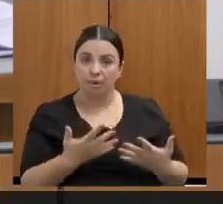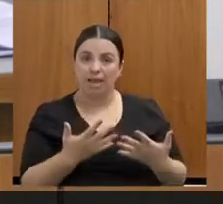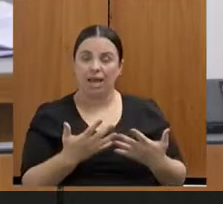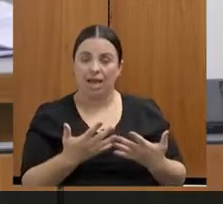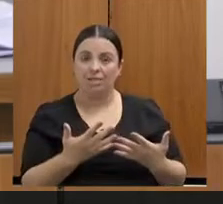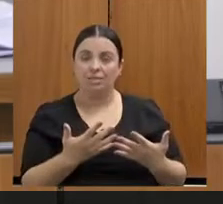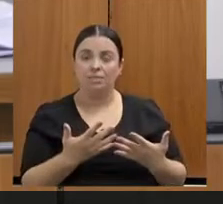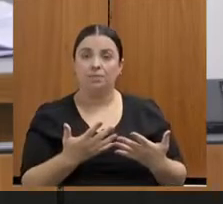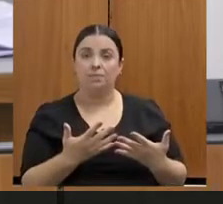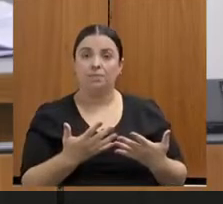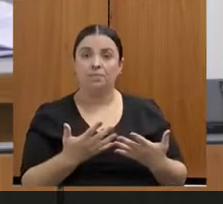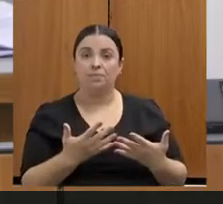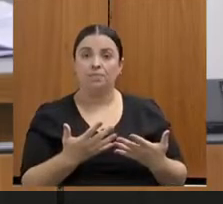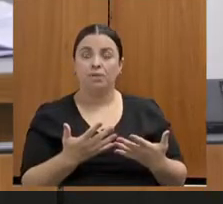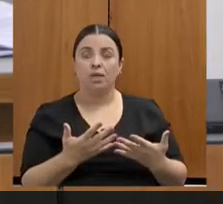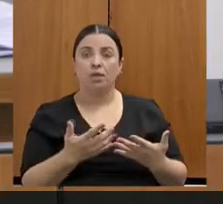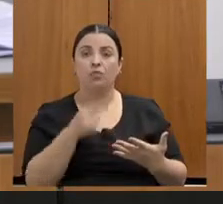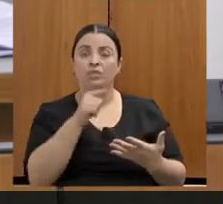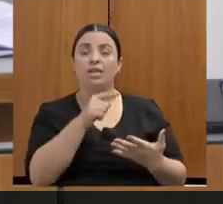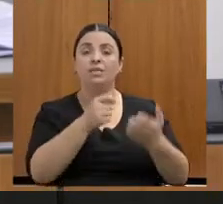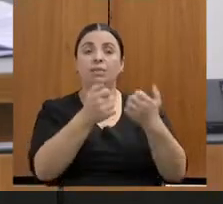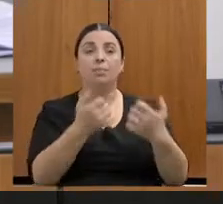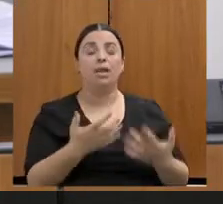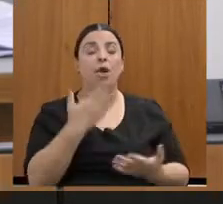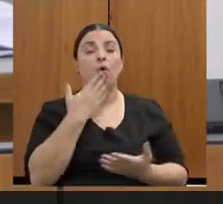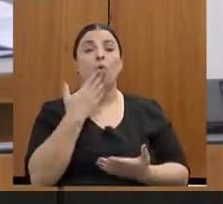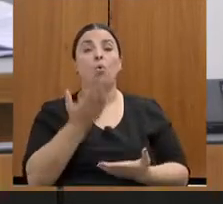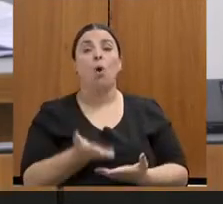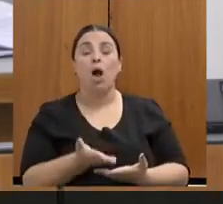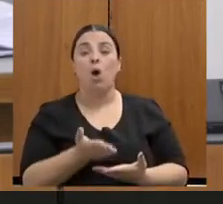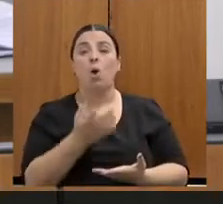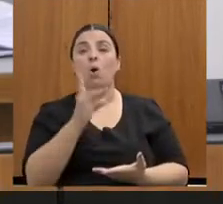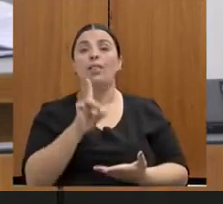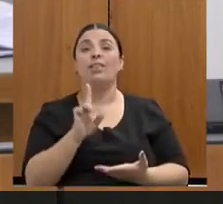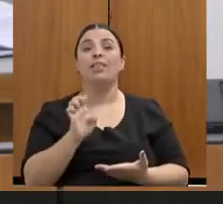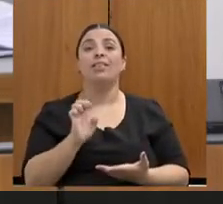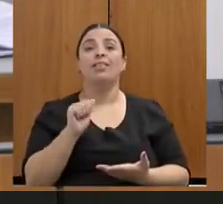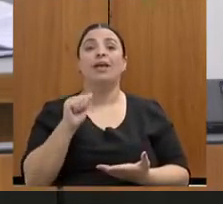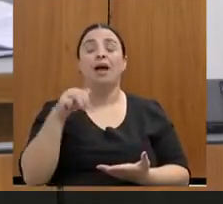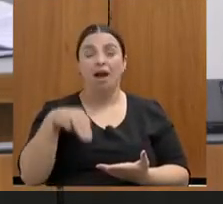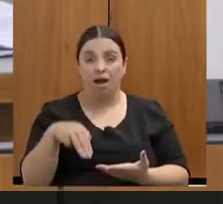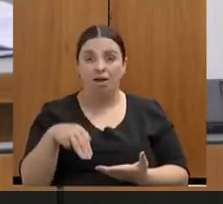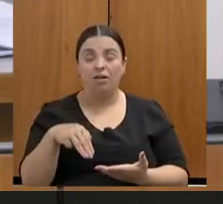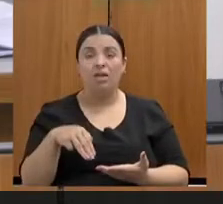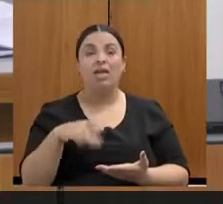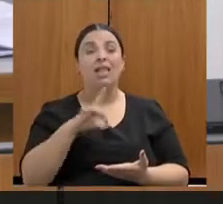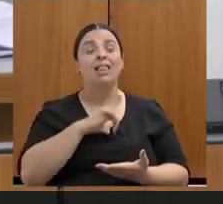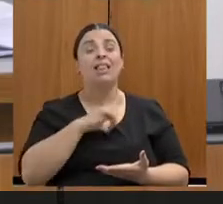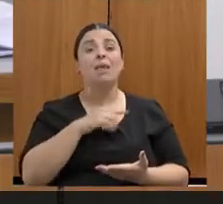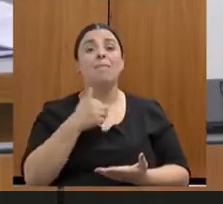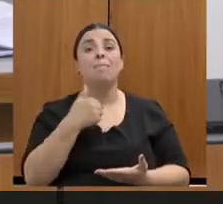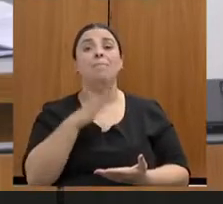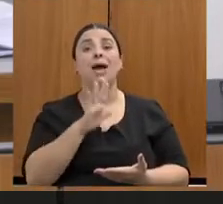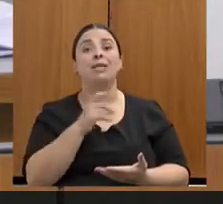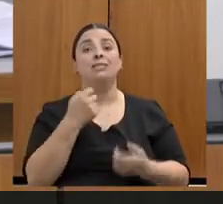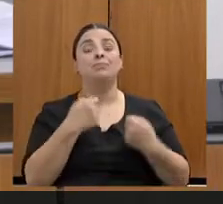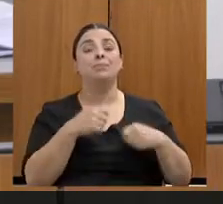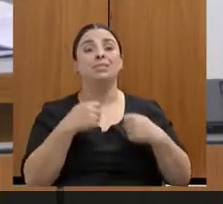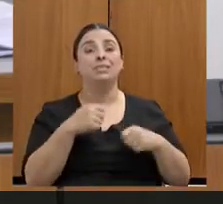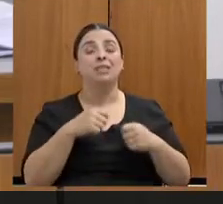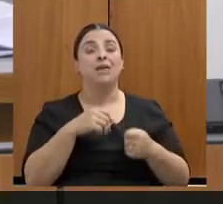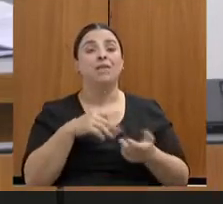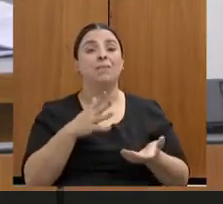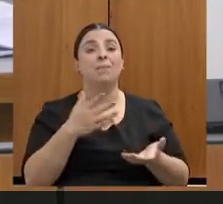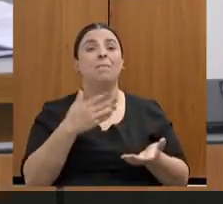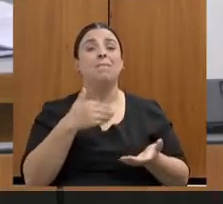relações institucionais, eu gostaria que vocês me falassem qual delegacia de mulheres que tem a maior necessidade no Estado de Minas Gerais,